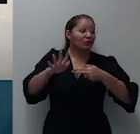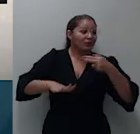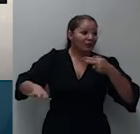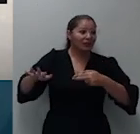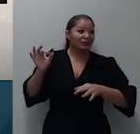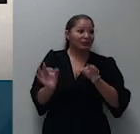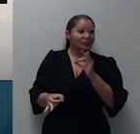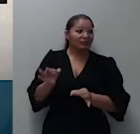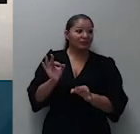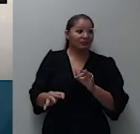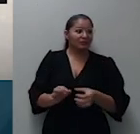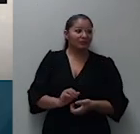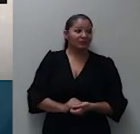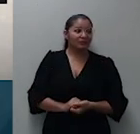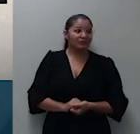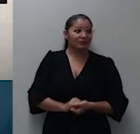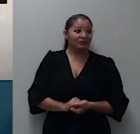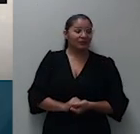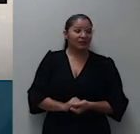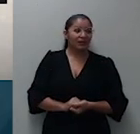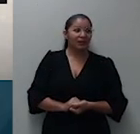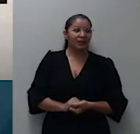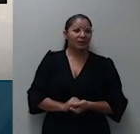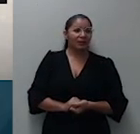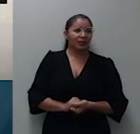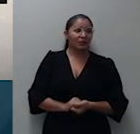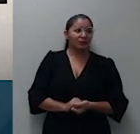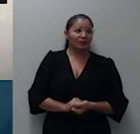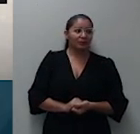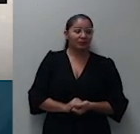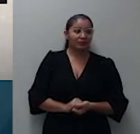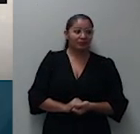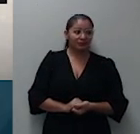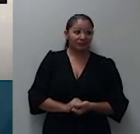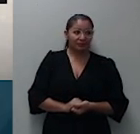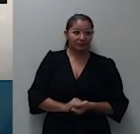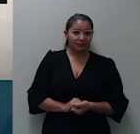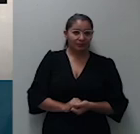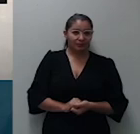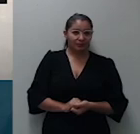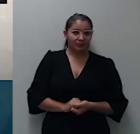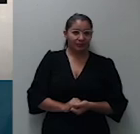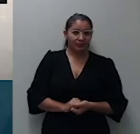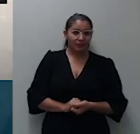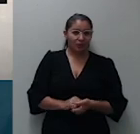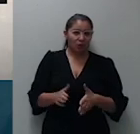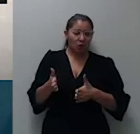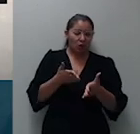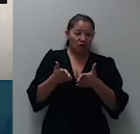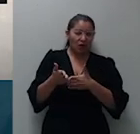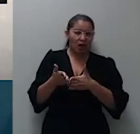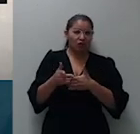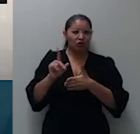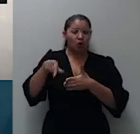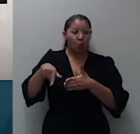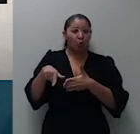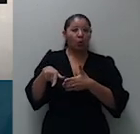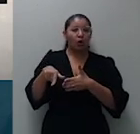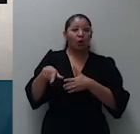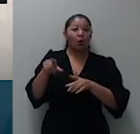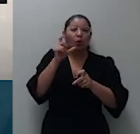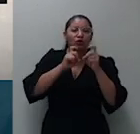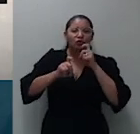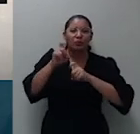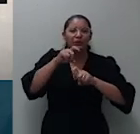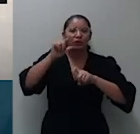dessa casa o fato de os pais serem usufrutuários ou administradores dos bens dos